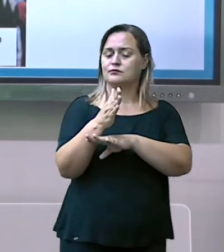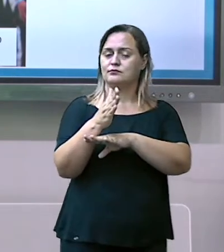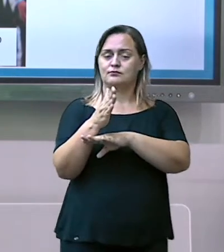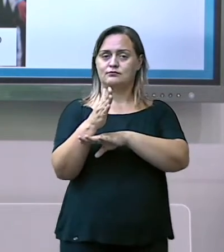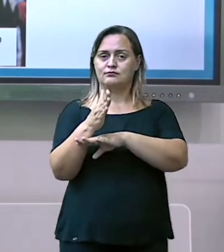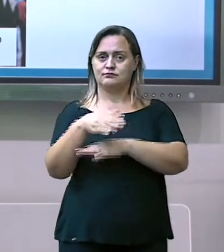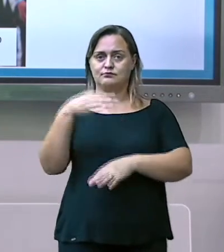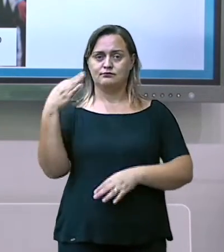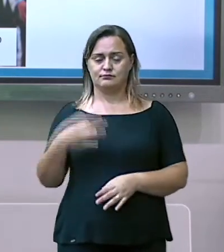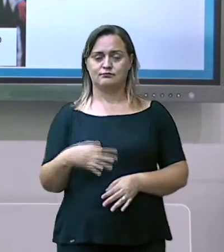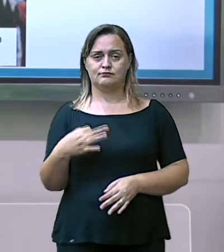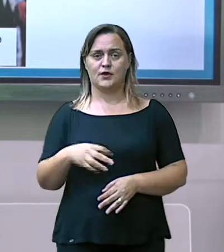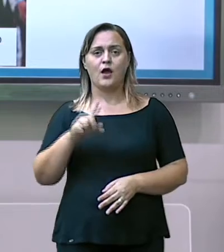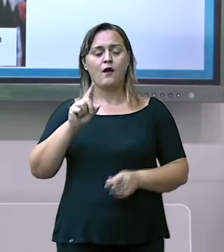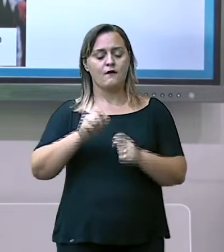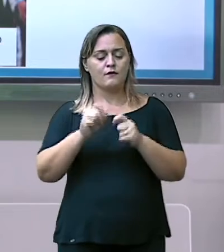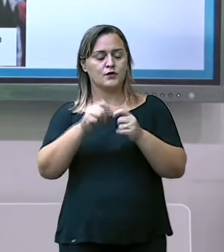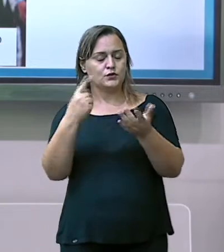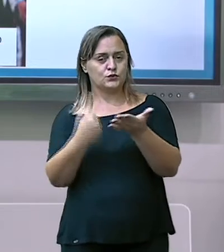internacional,